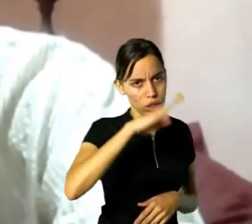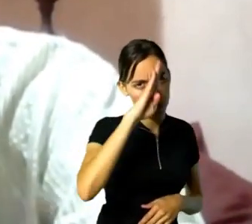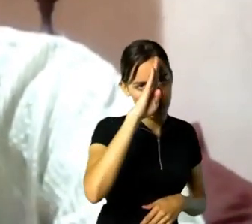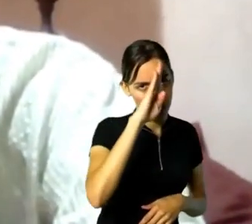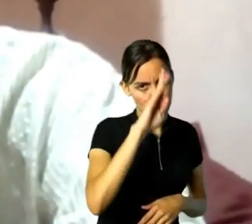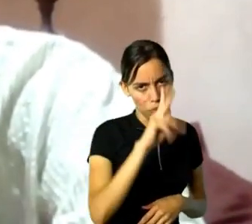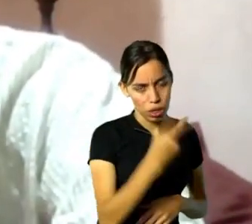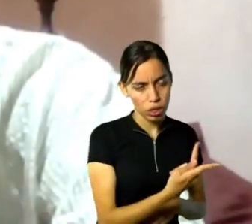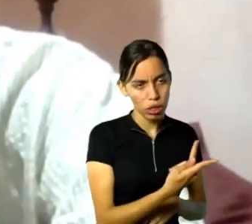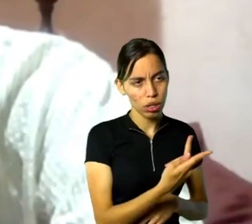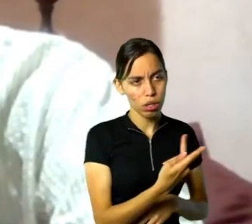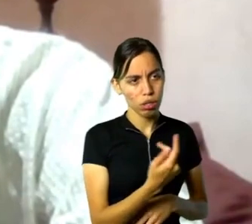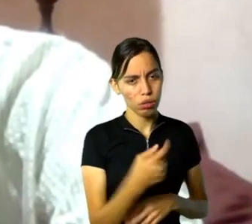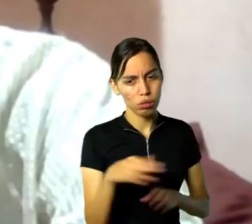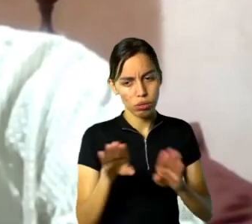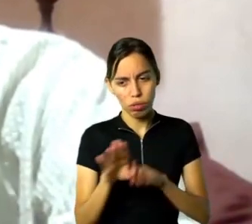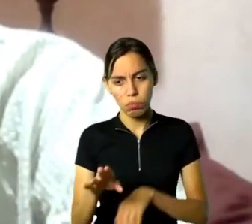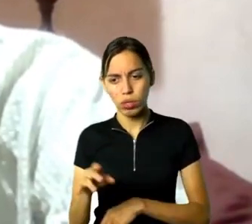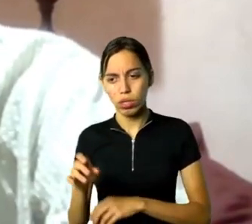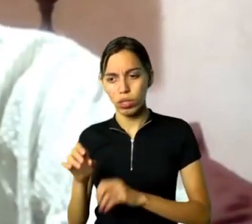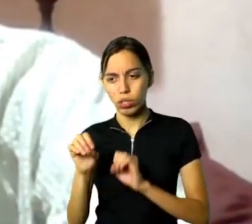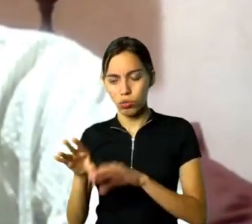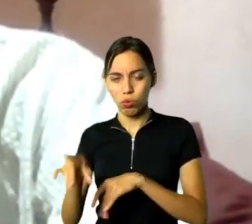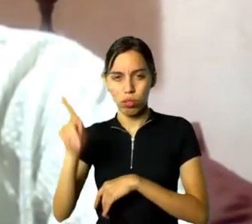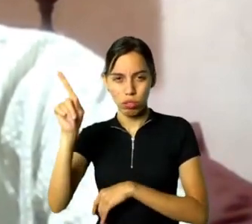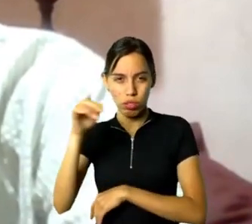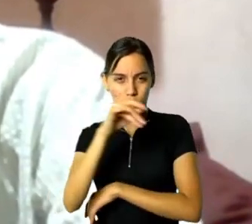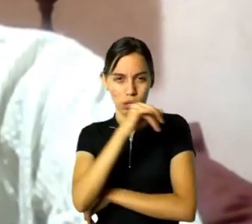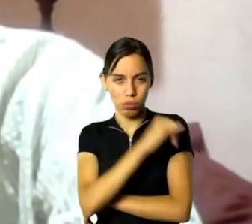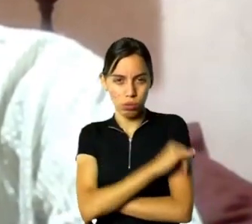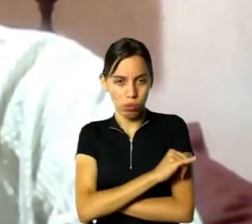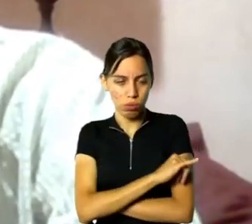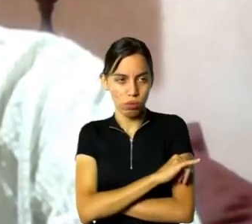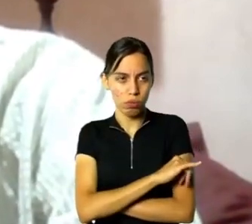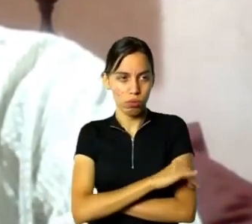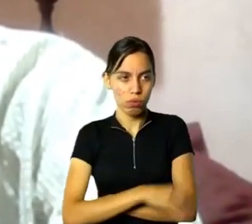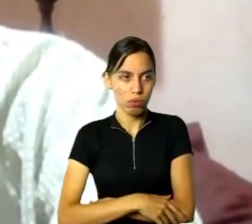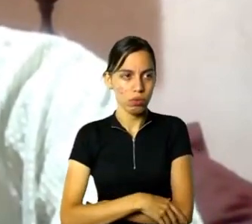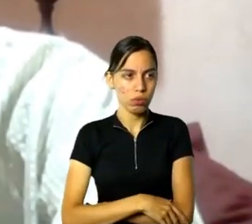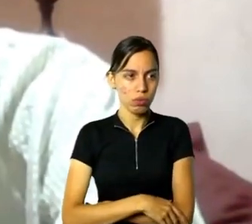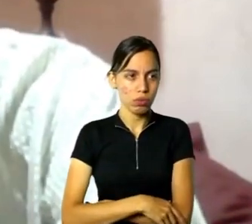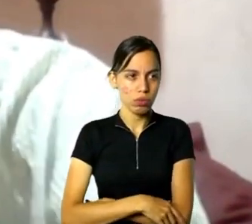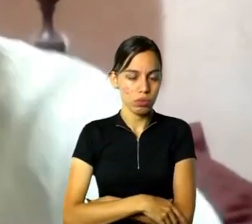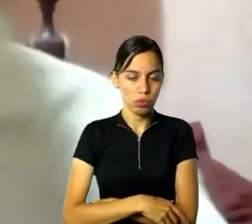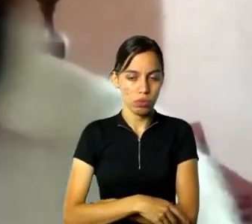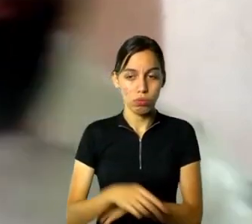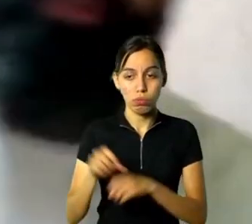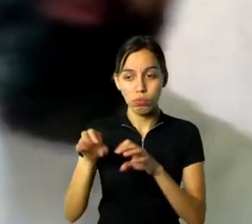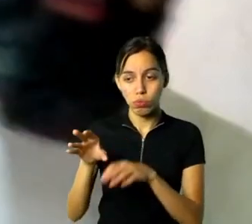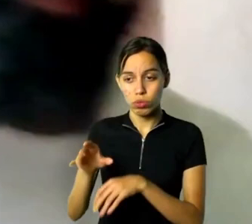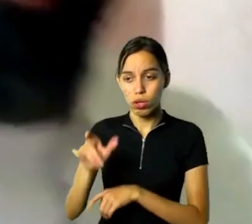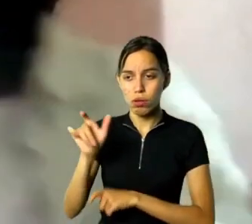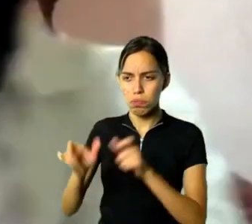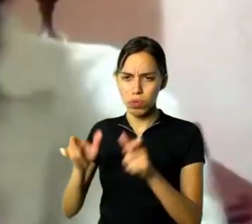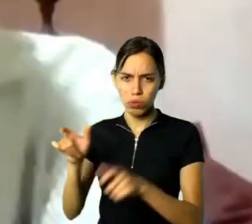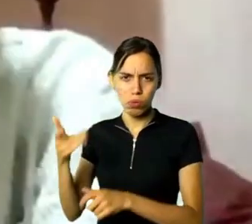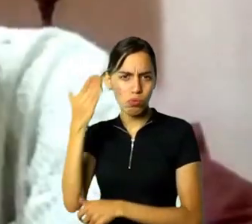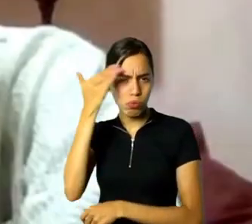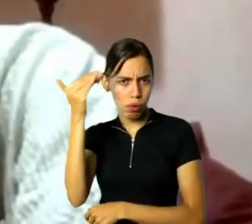deu aula, né? Para Iberê Camargo, aqui em BH, ele deu para a Mery Vieira, para o Amilca de Castro,